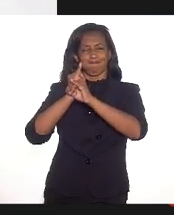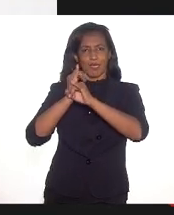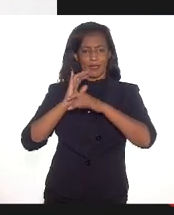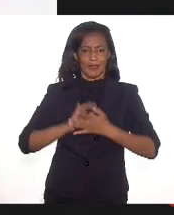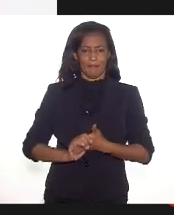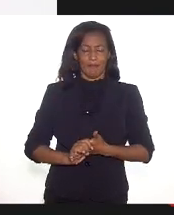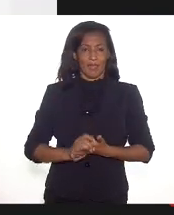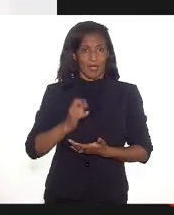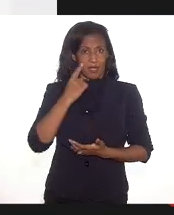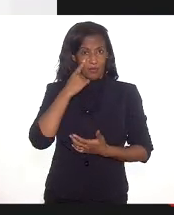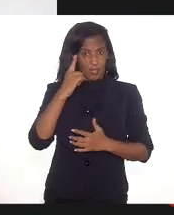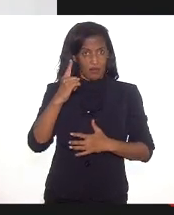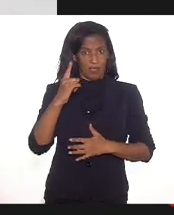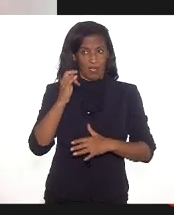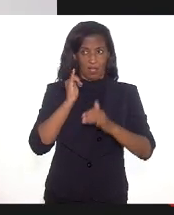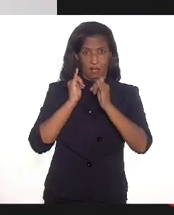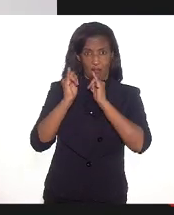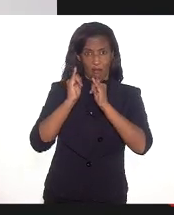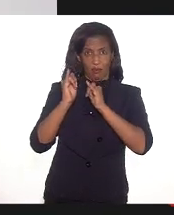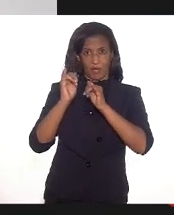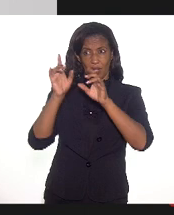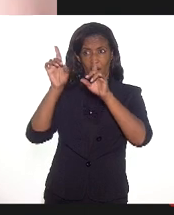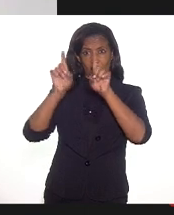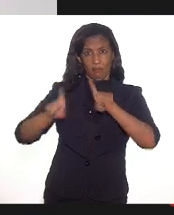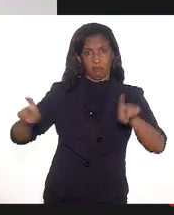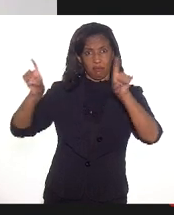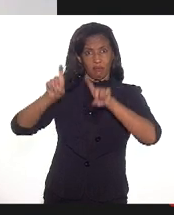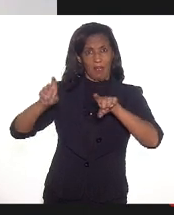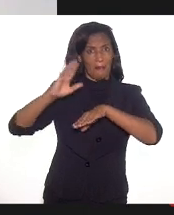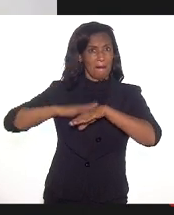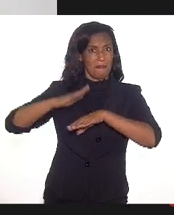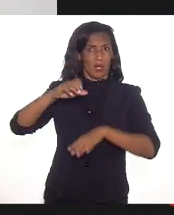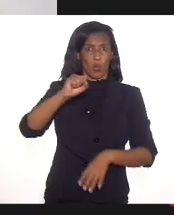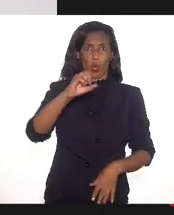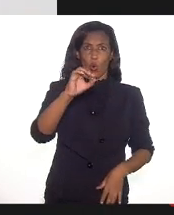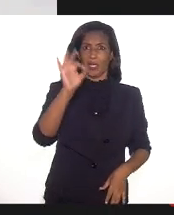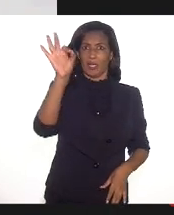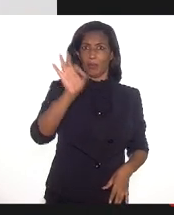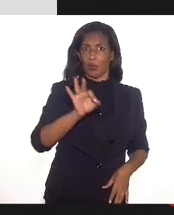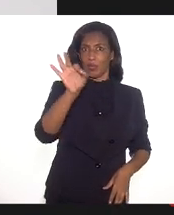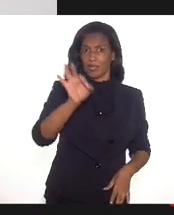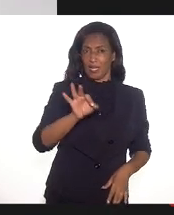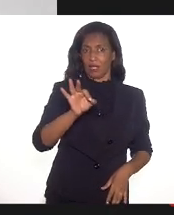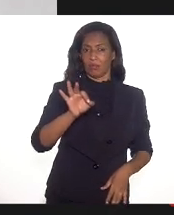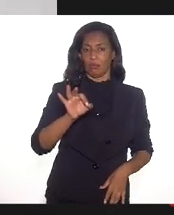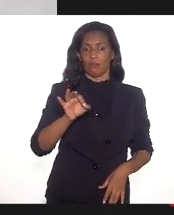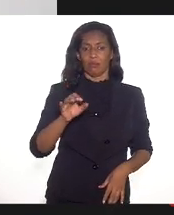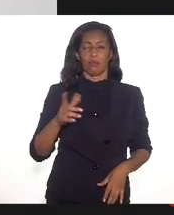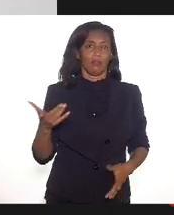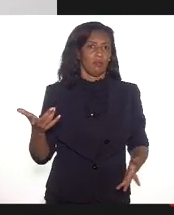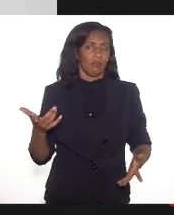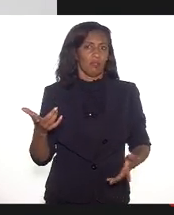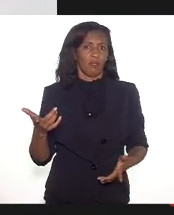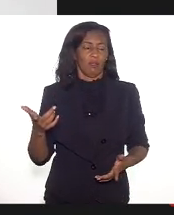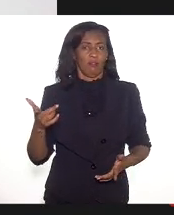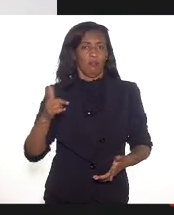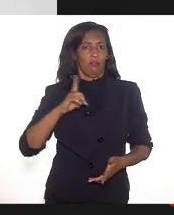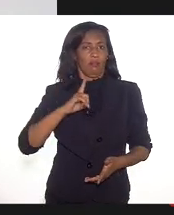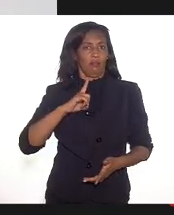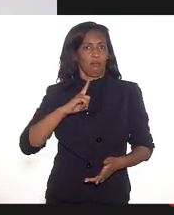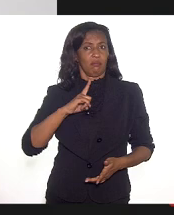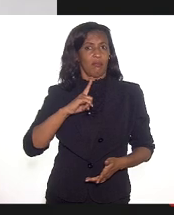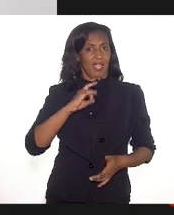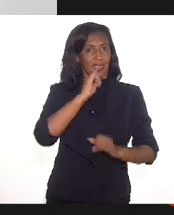os dados oficiais, a gente lê lá que mais de 80% da população brasileira tem acesso à internet. Isso é uma meia verdade,